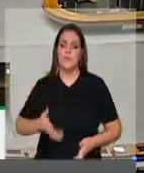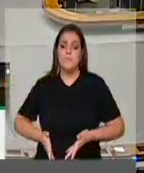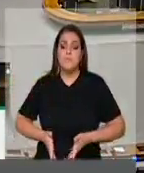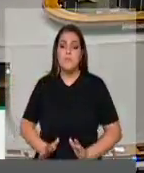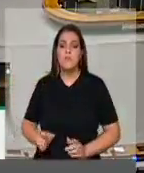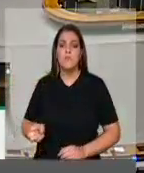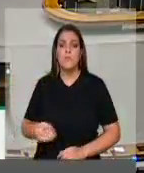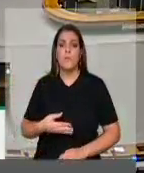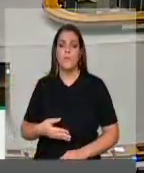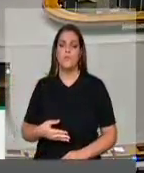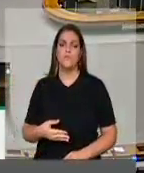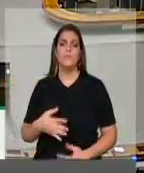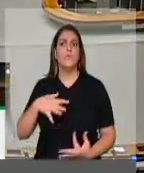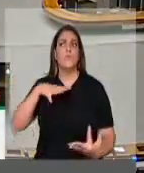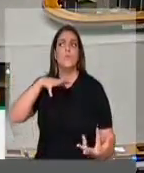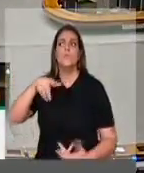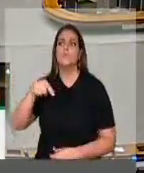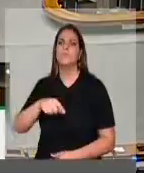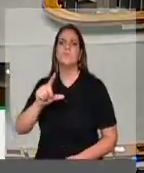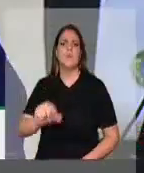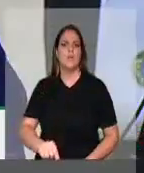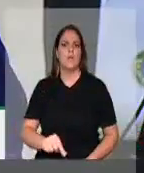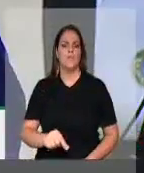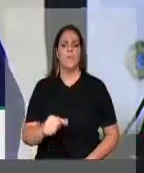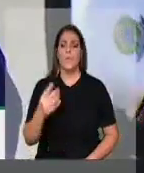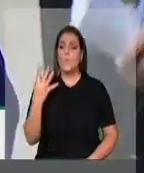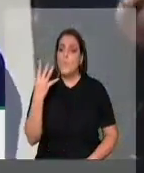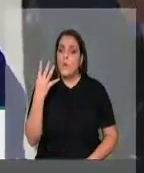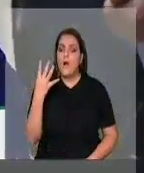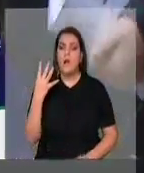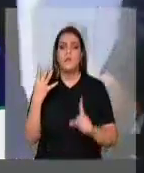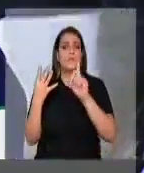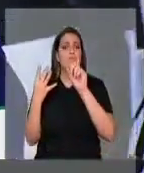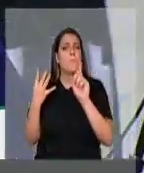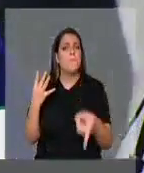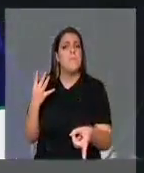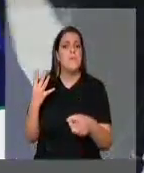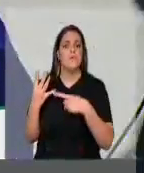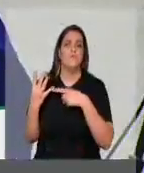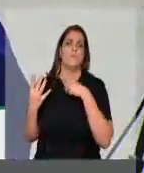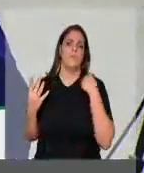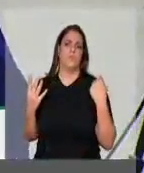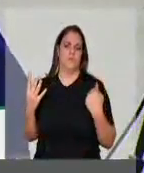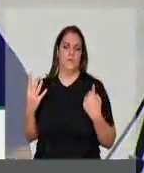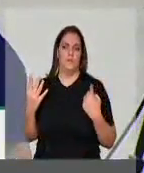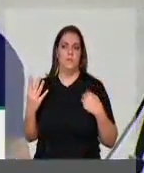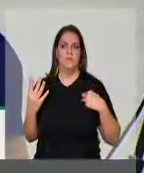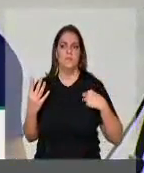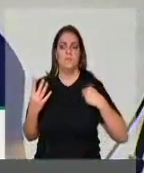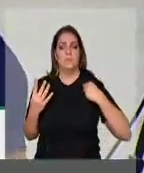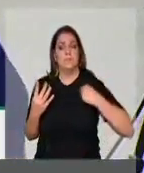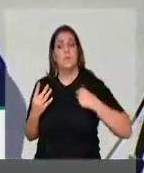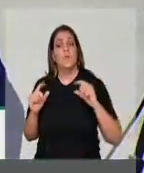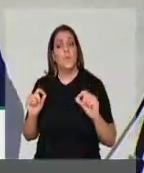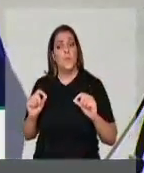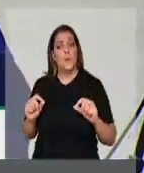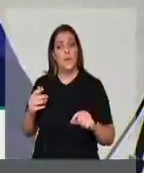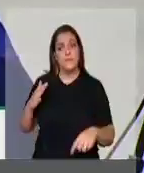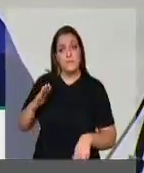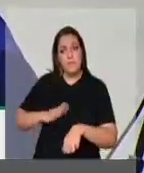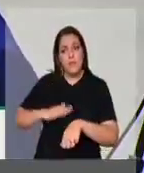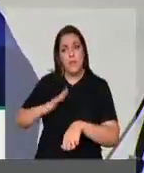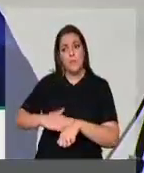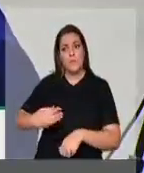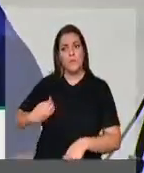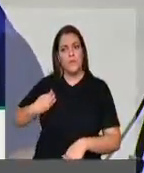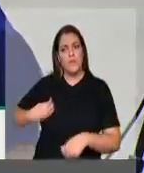mundo. Apenas quatro natimortos a cada mil nascidos. A maior expectativa de vida